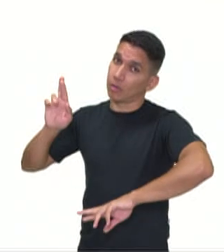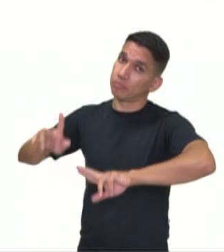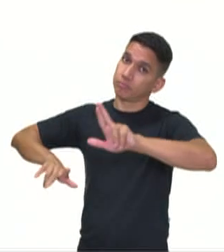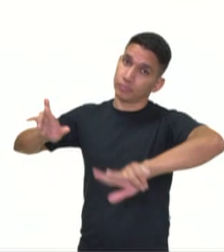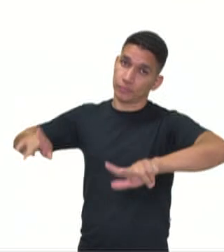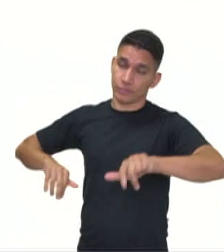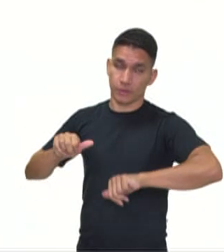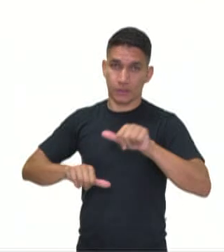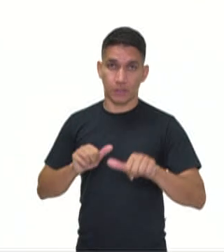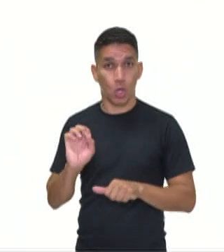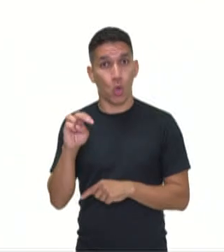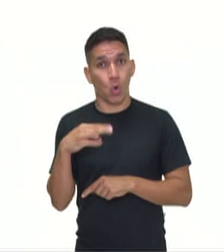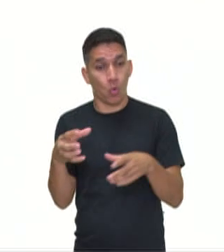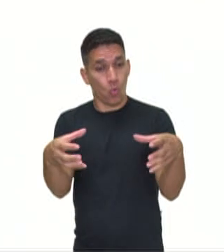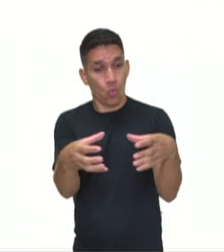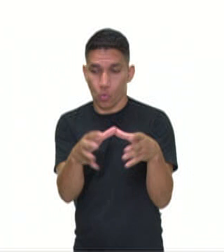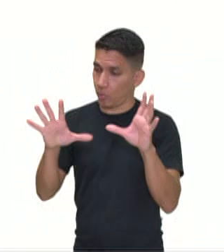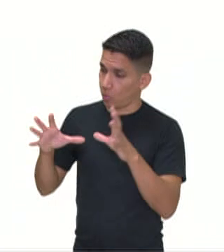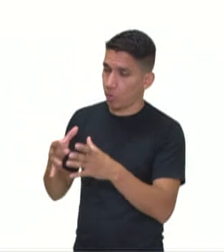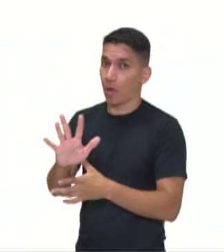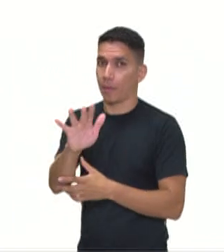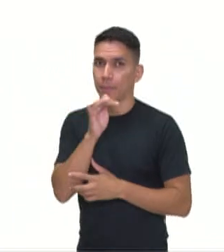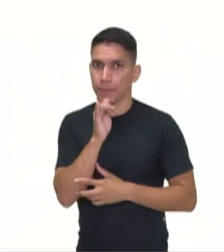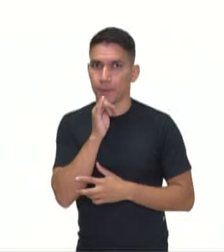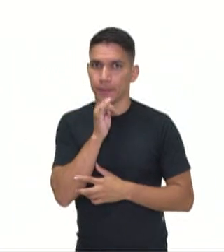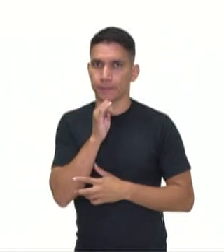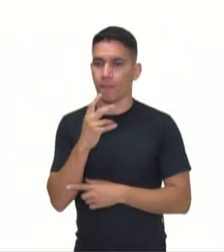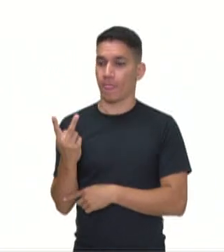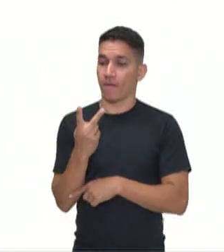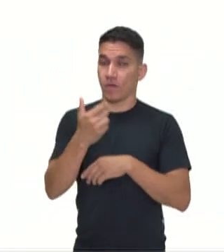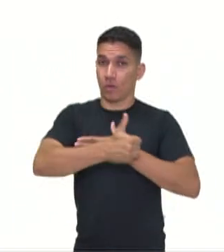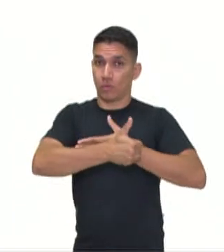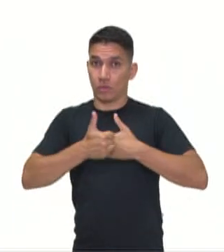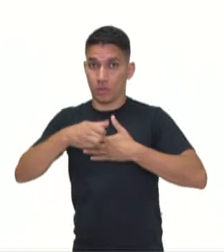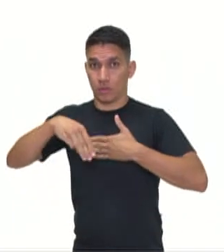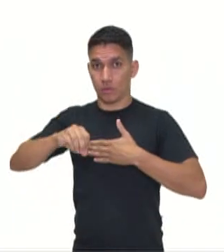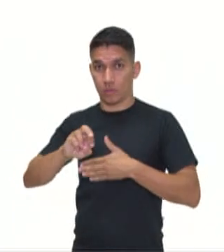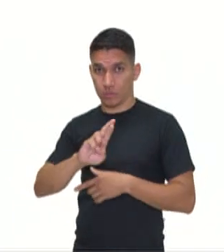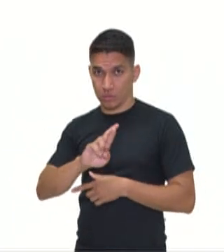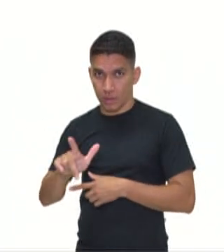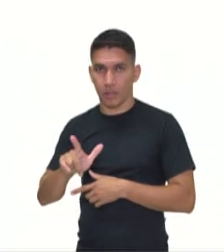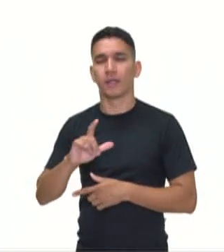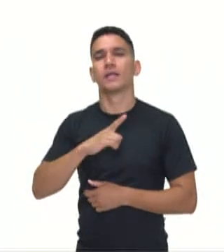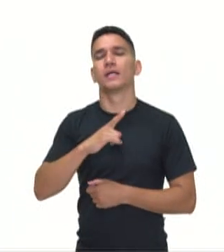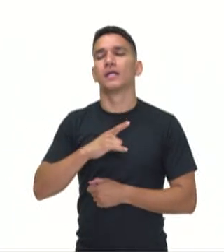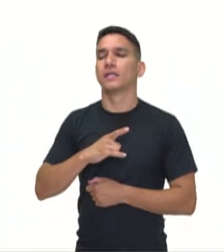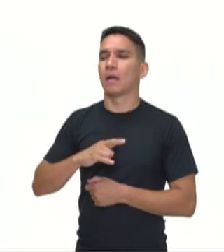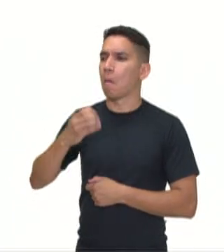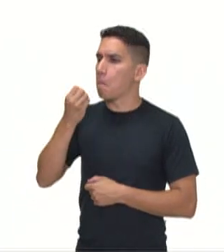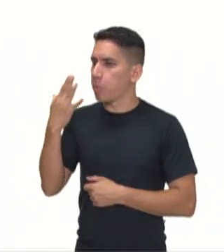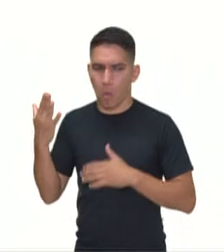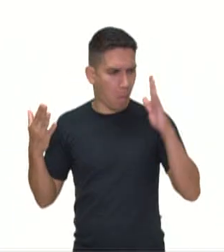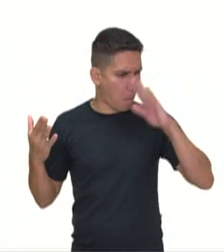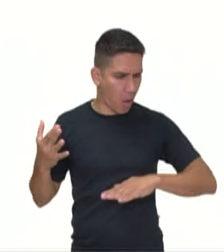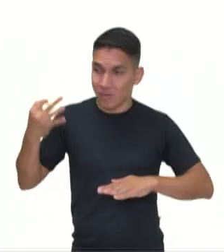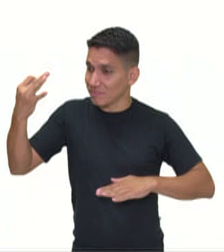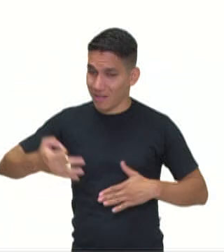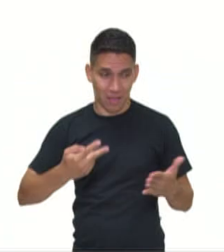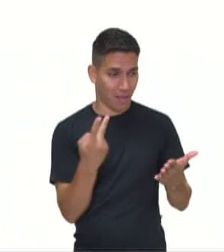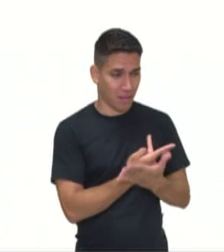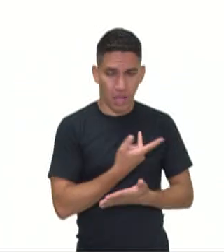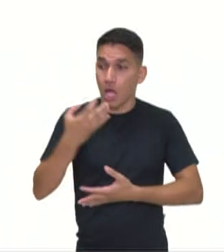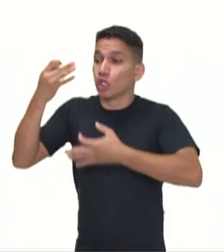grupo pra grupo. Por exemplo, se tratando dos valores morais, nós temos as ideias de bom e mal, certo ou errado, justo ou